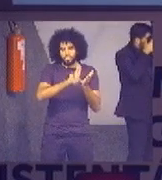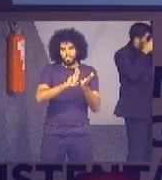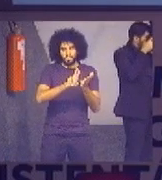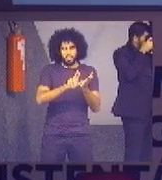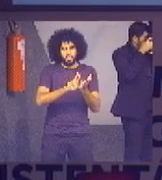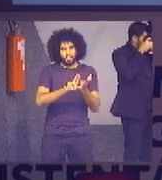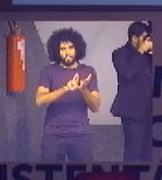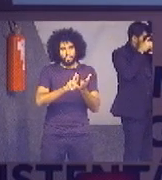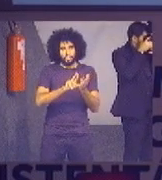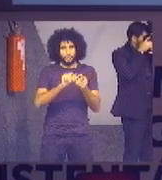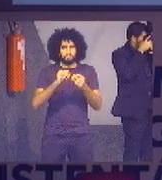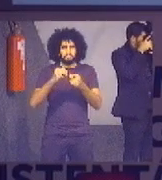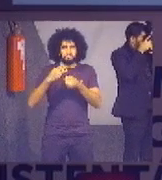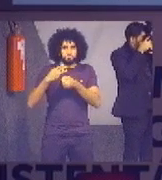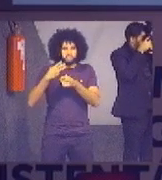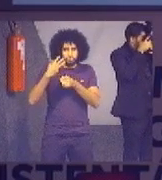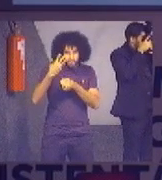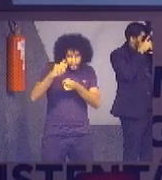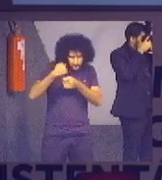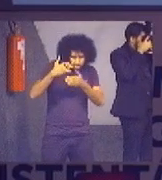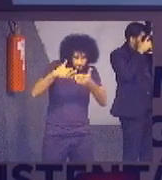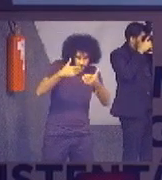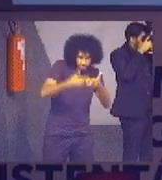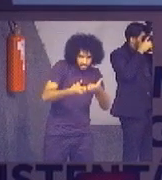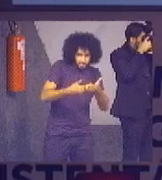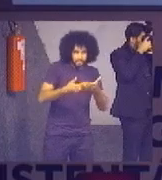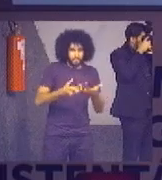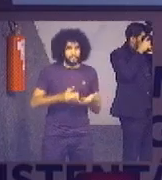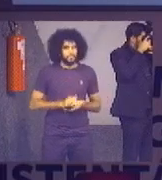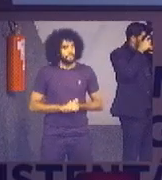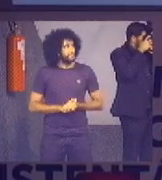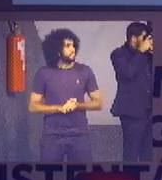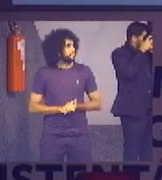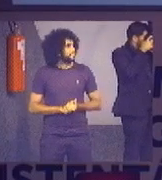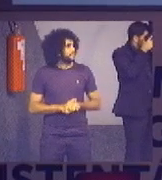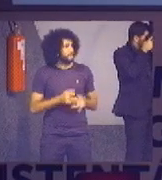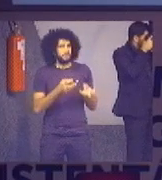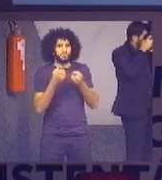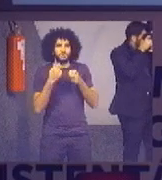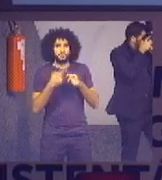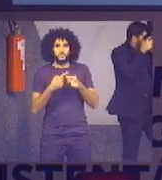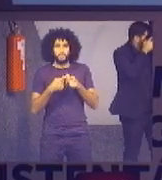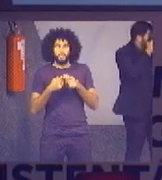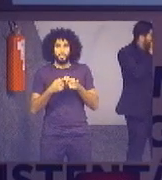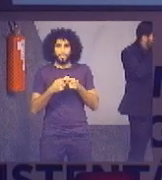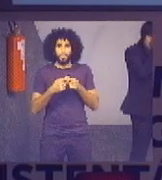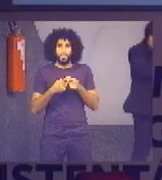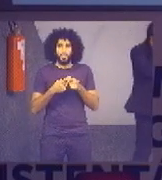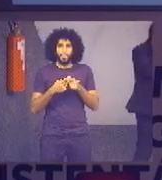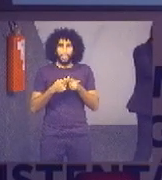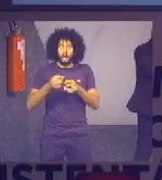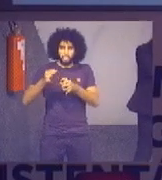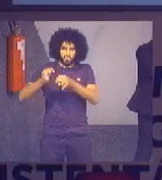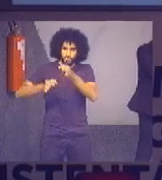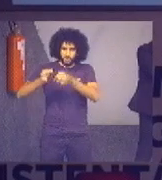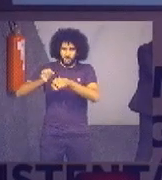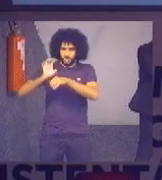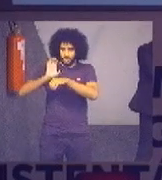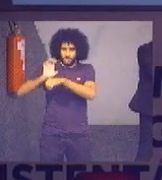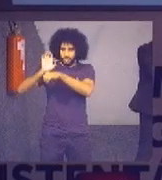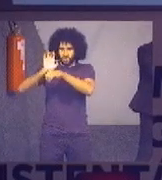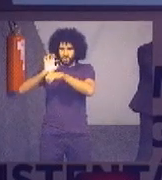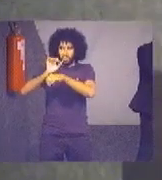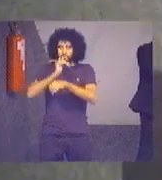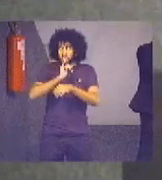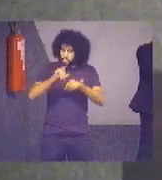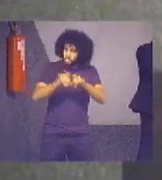últimos três anos. Mas a gente vê que justamente é por conta da barrinha da justiça estadual que caiu. A justiça do trabalho